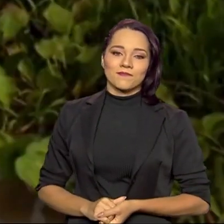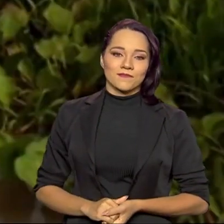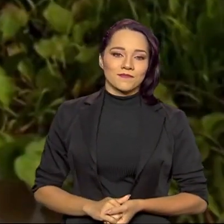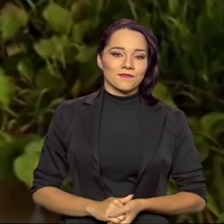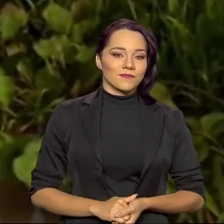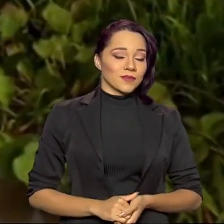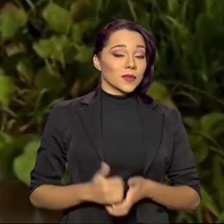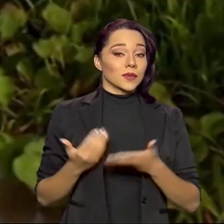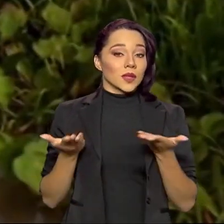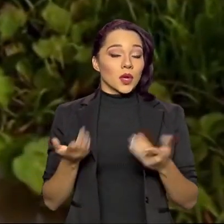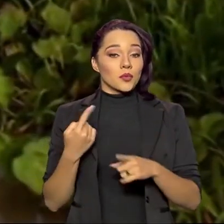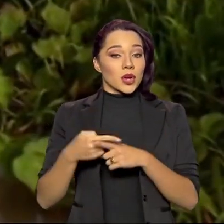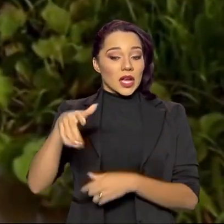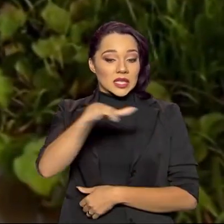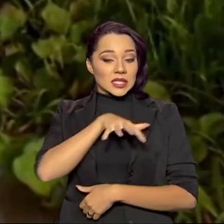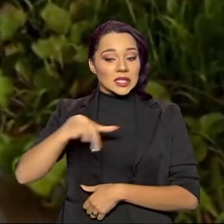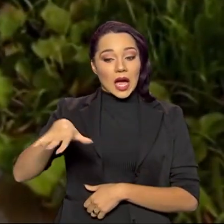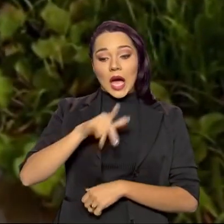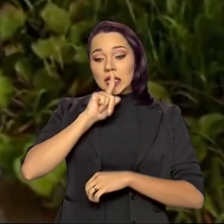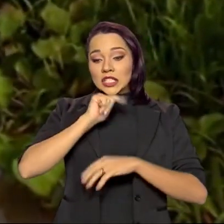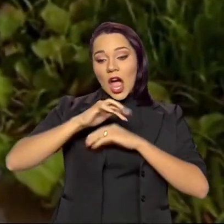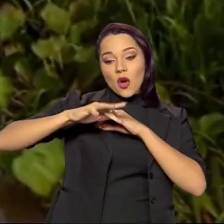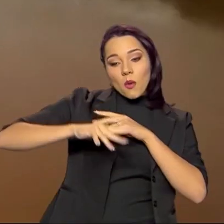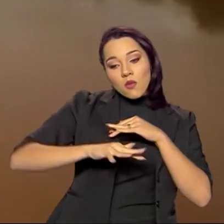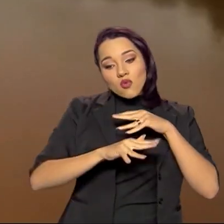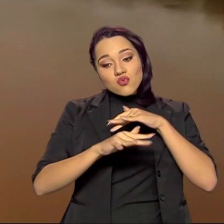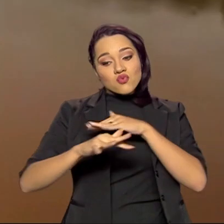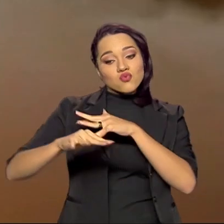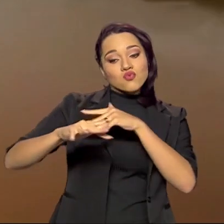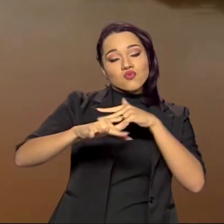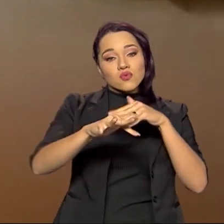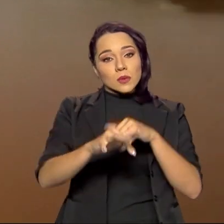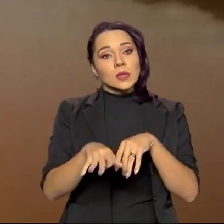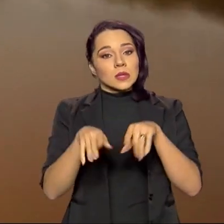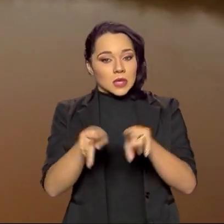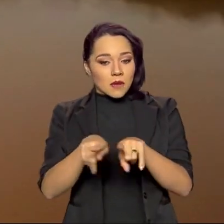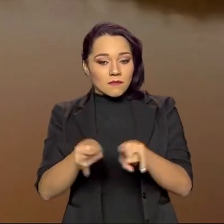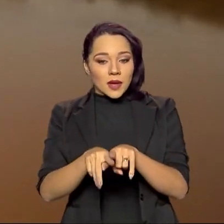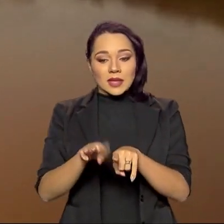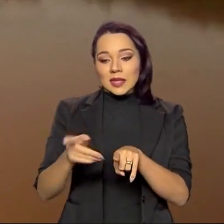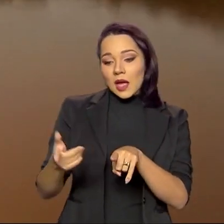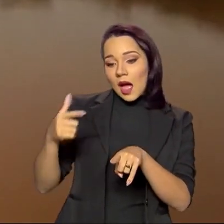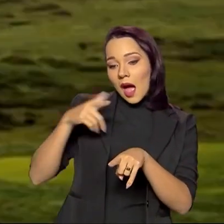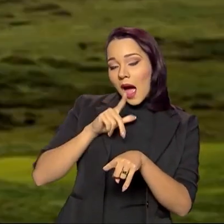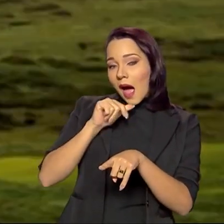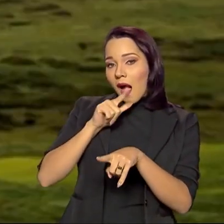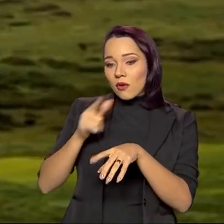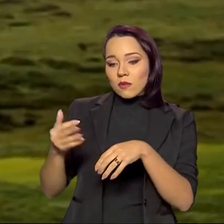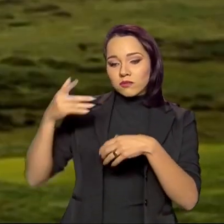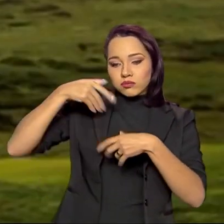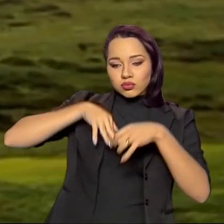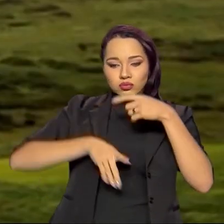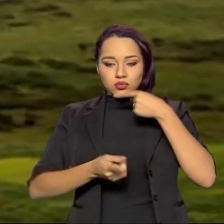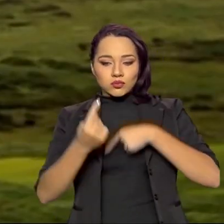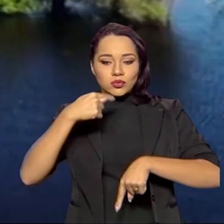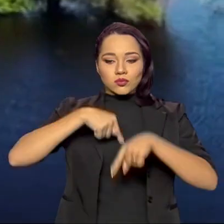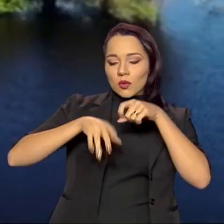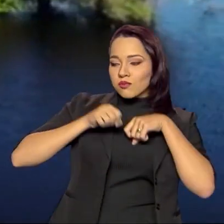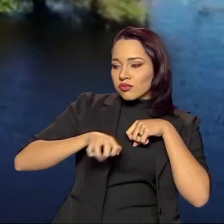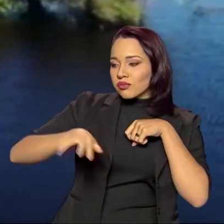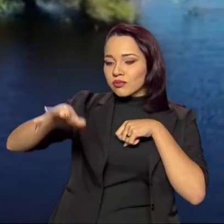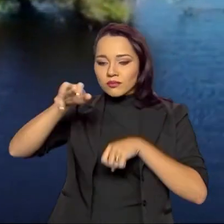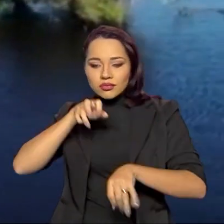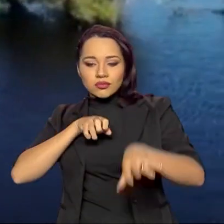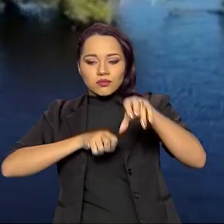Isso porque esta área pantanosa, alagada, tanto recebe quanto bombeia água para outros biomas, como a